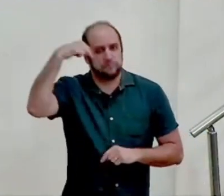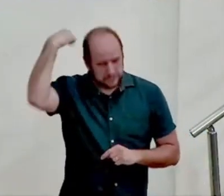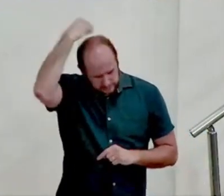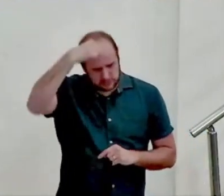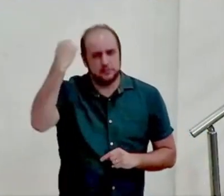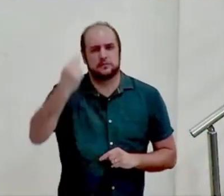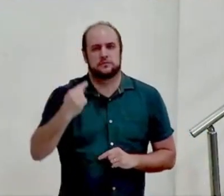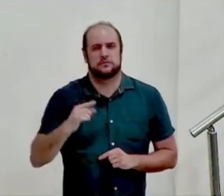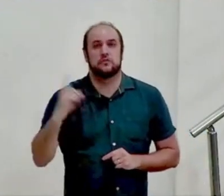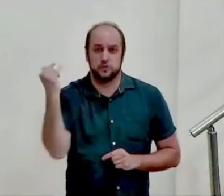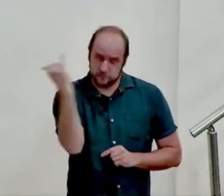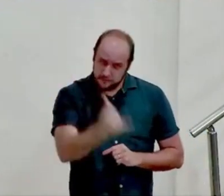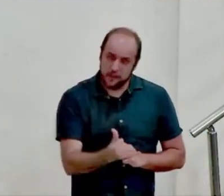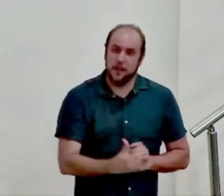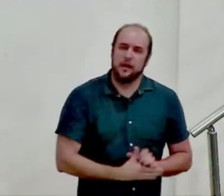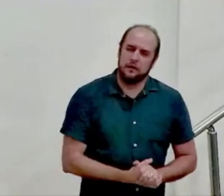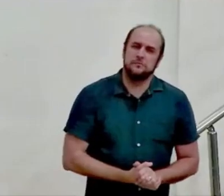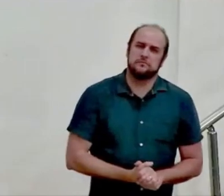fala na sua palavra